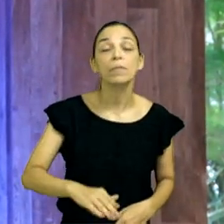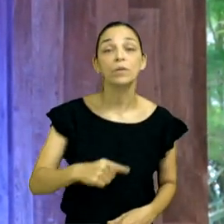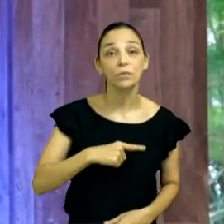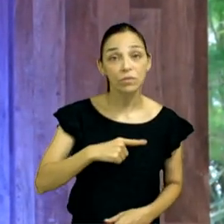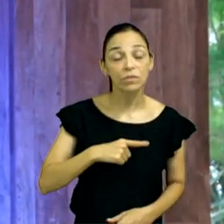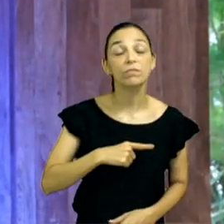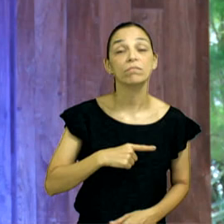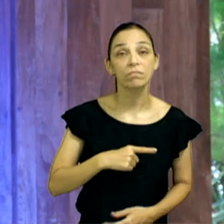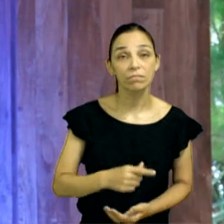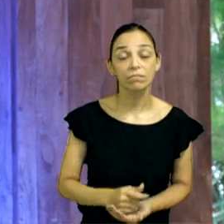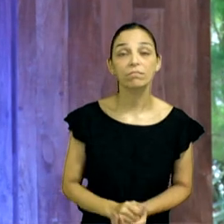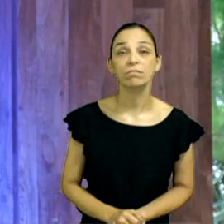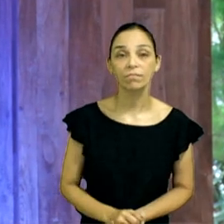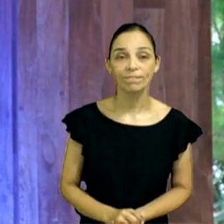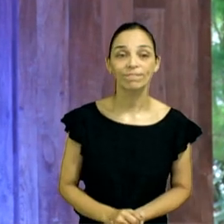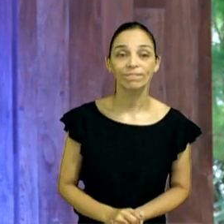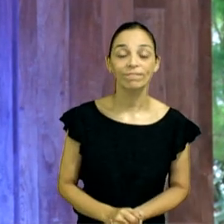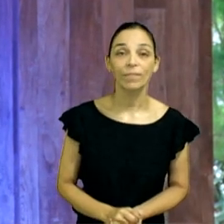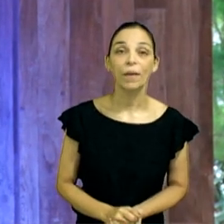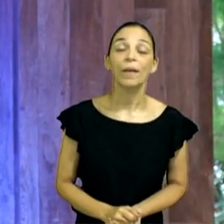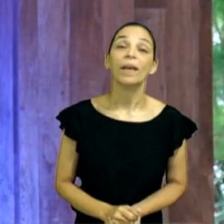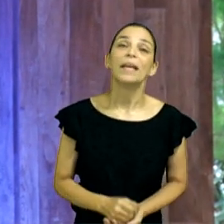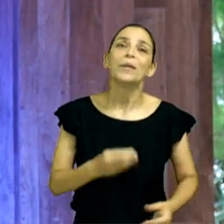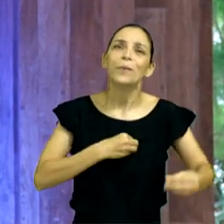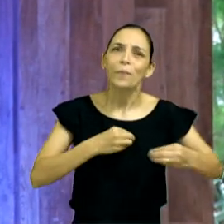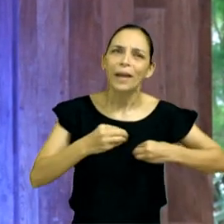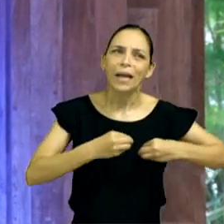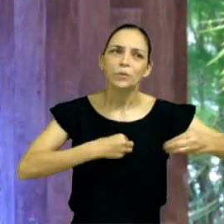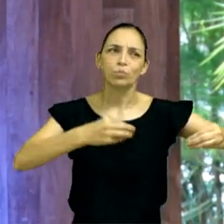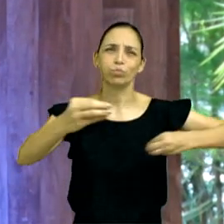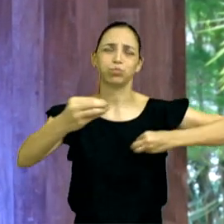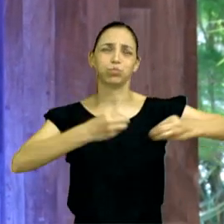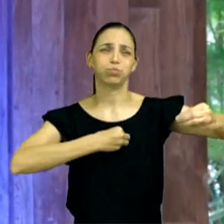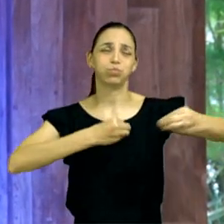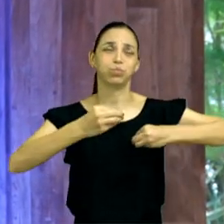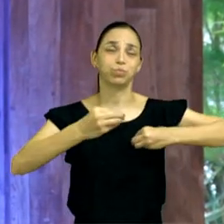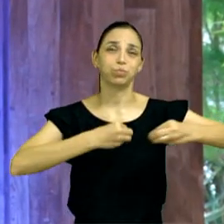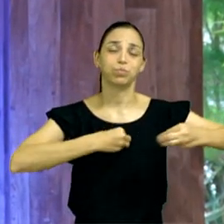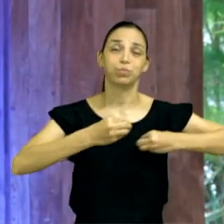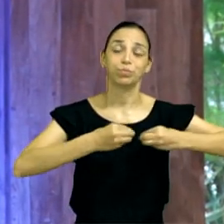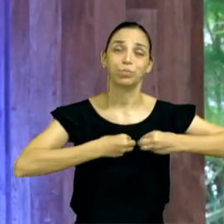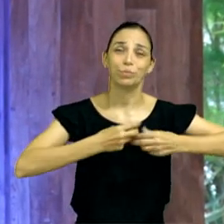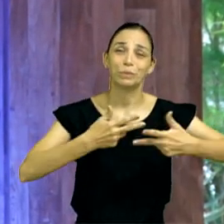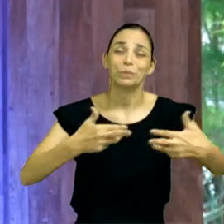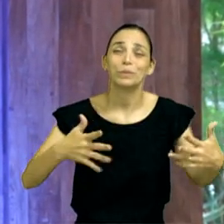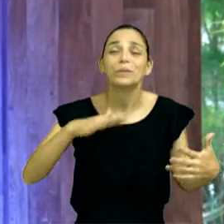Amém, amados? E o pecado cresce, e a coisa está muito ruim.